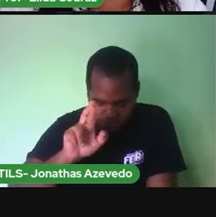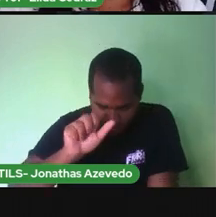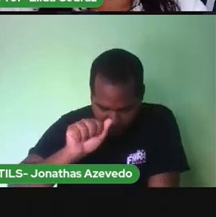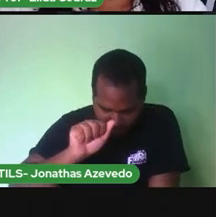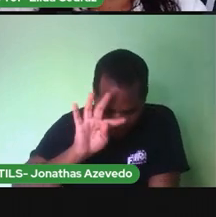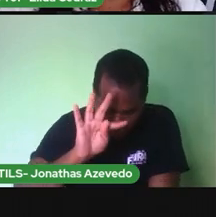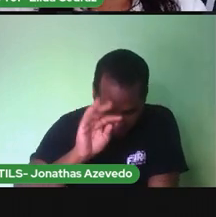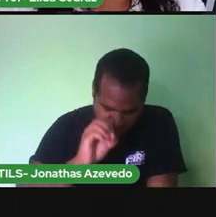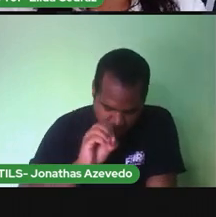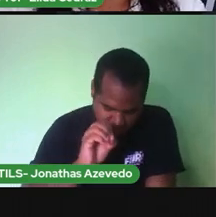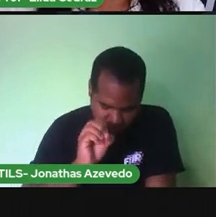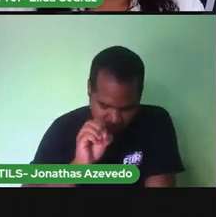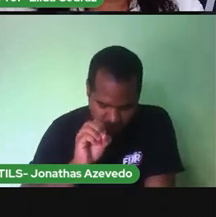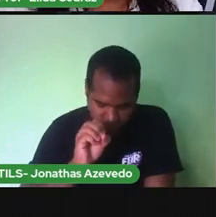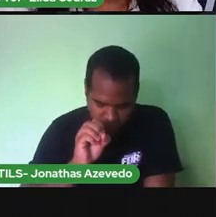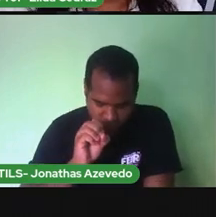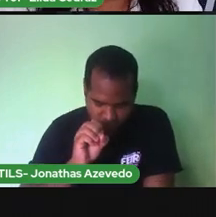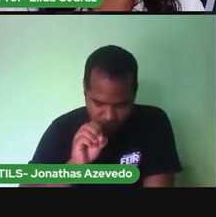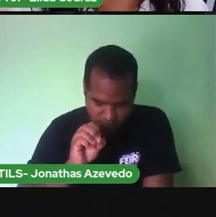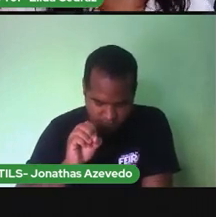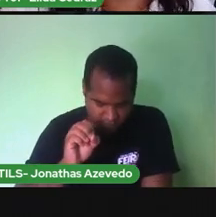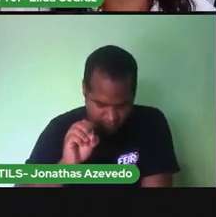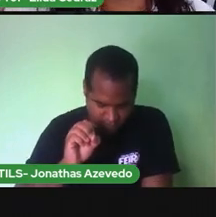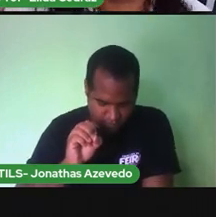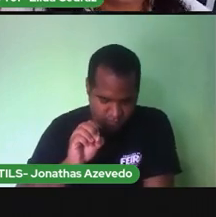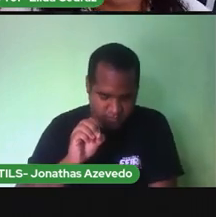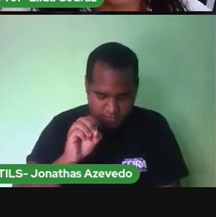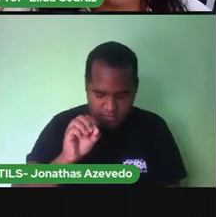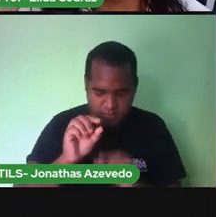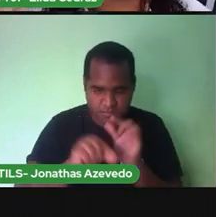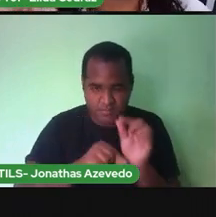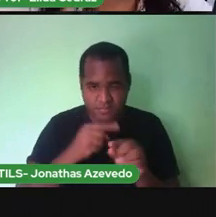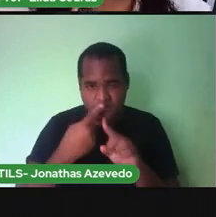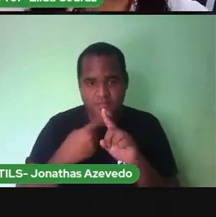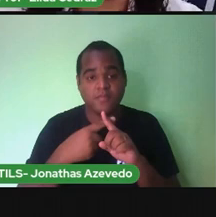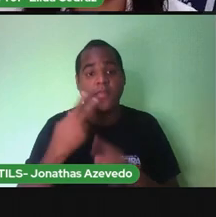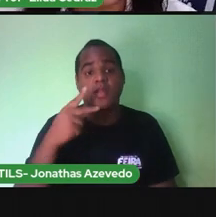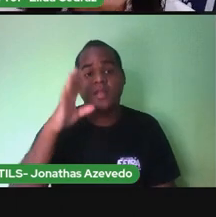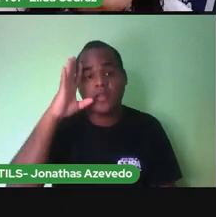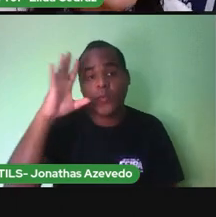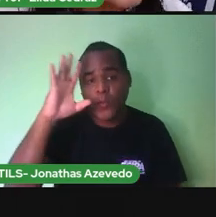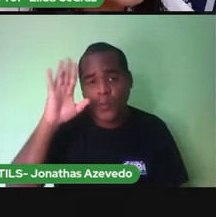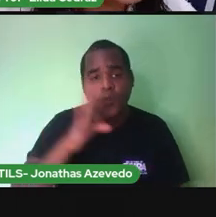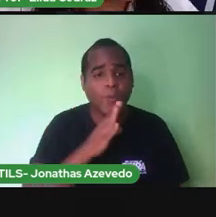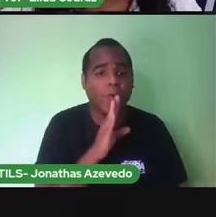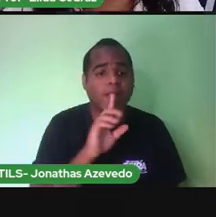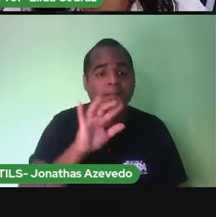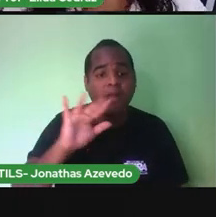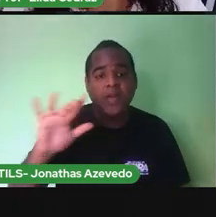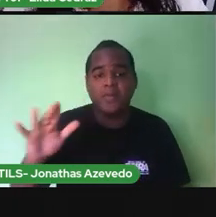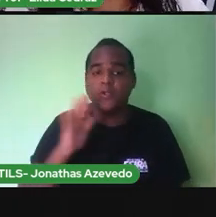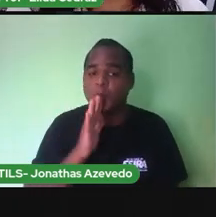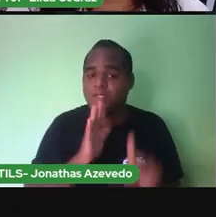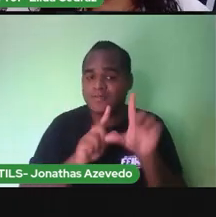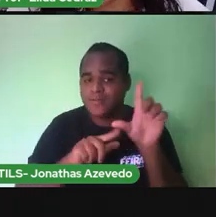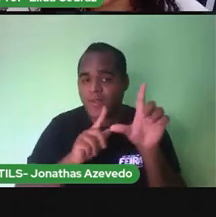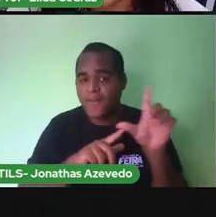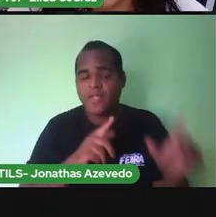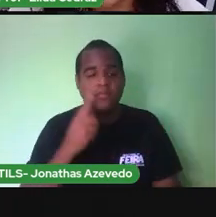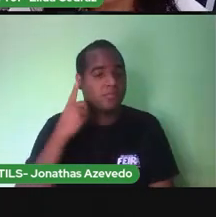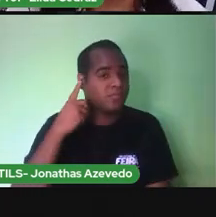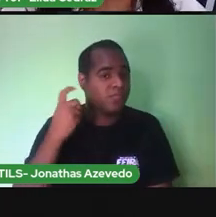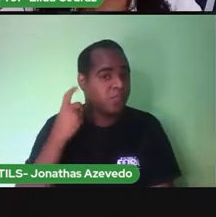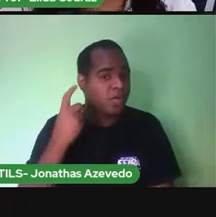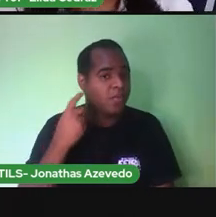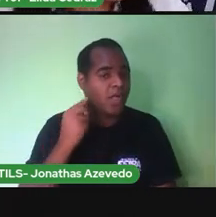Rato Rato Porque a sua cabecinha Já conhece Todas as letras O som da